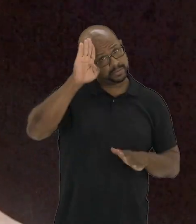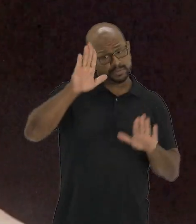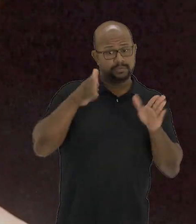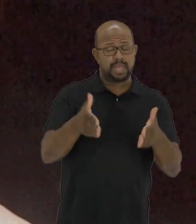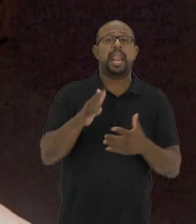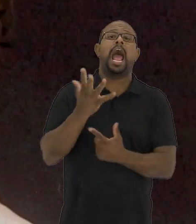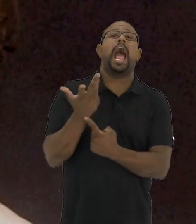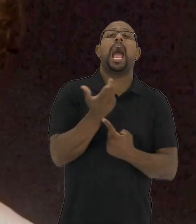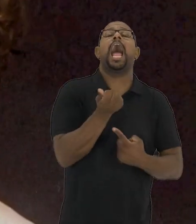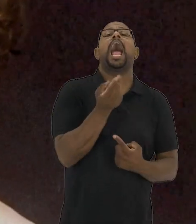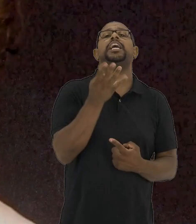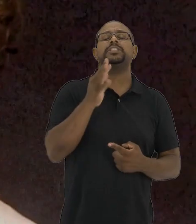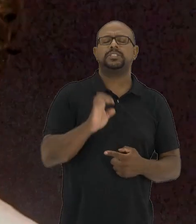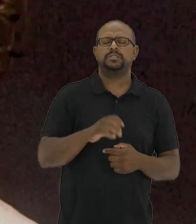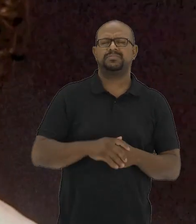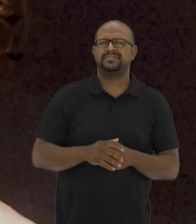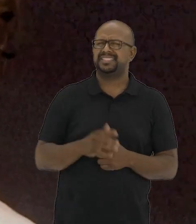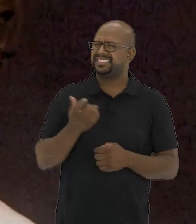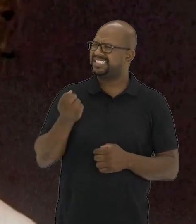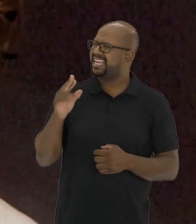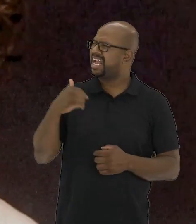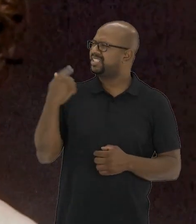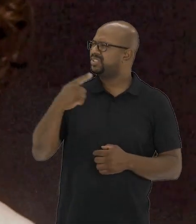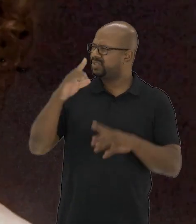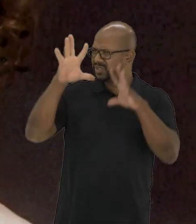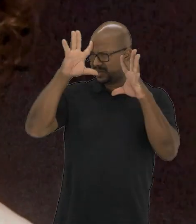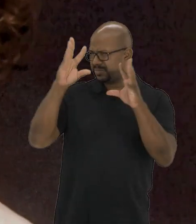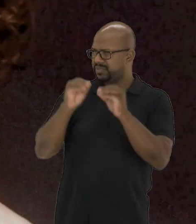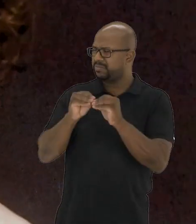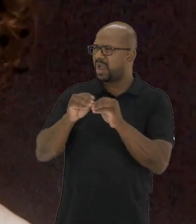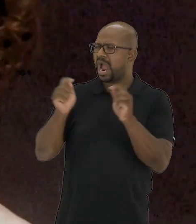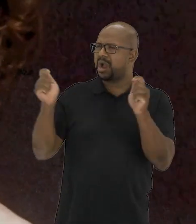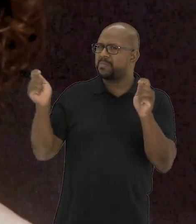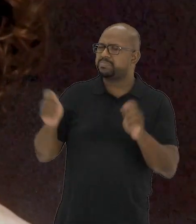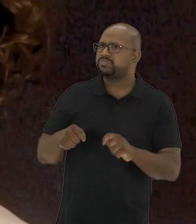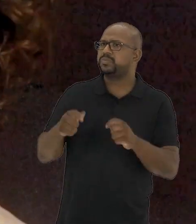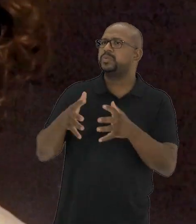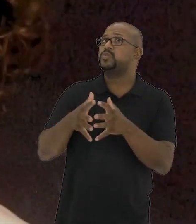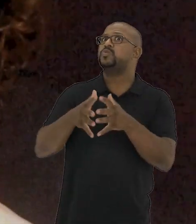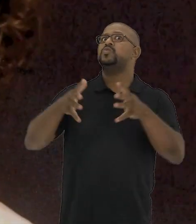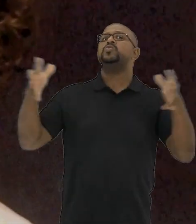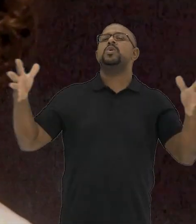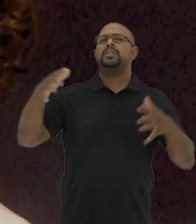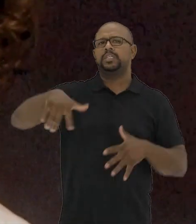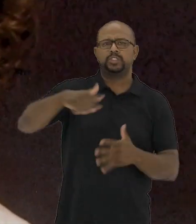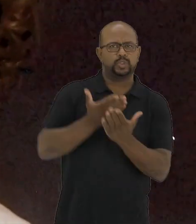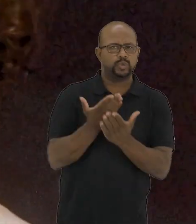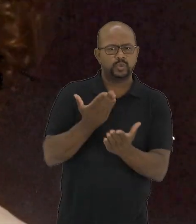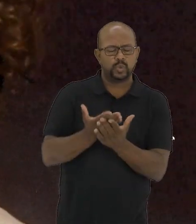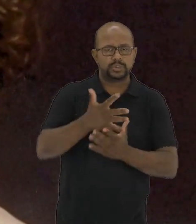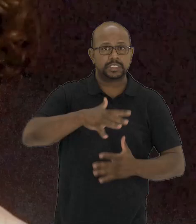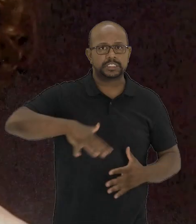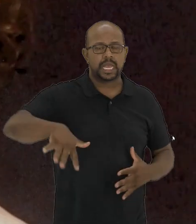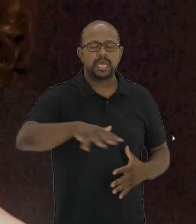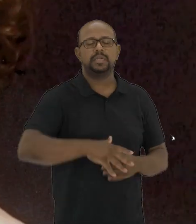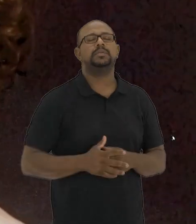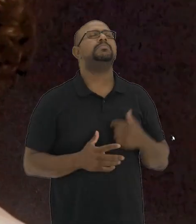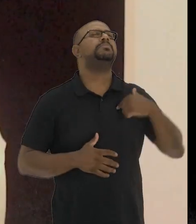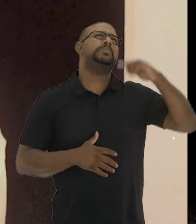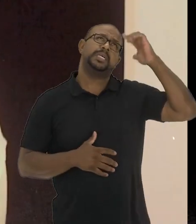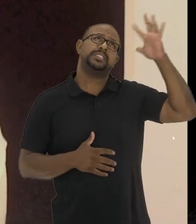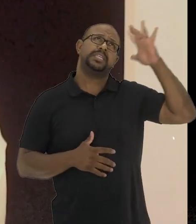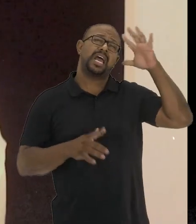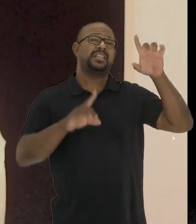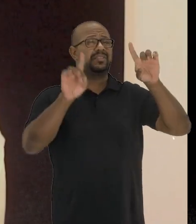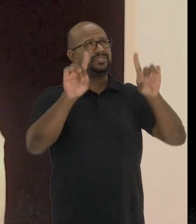sobretudo para a arte. Mas, será que nós compreendemos a dimensão desse estudo, a dimensão dessa área?